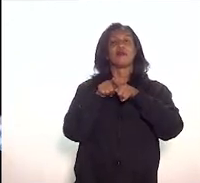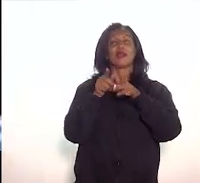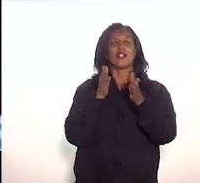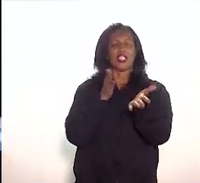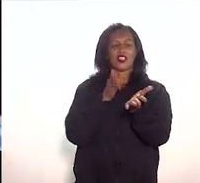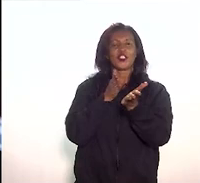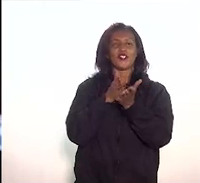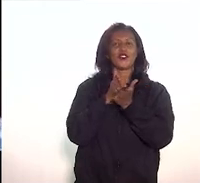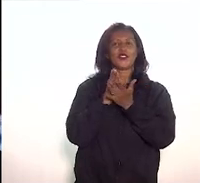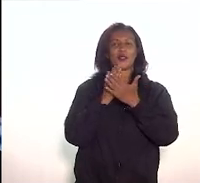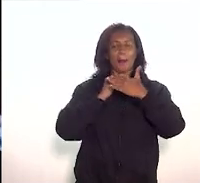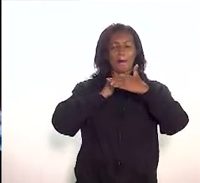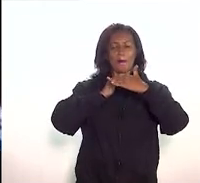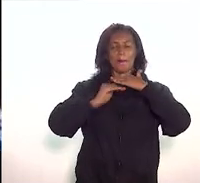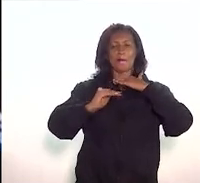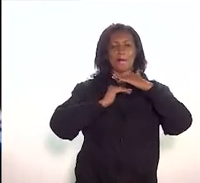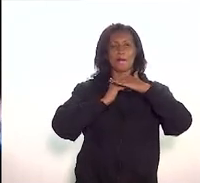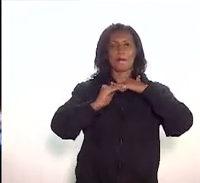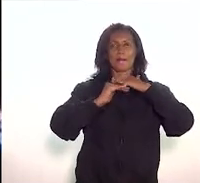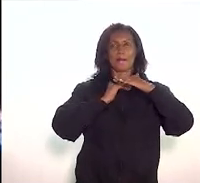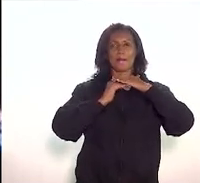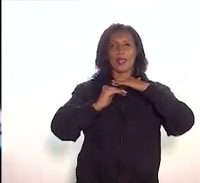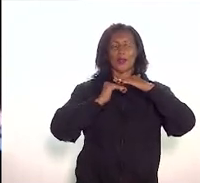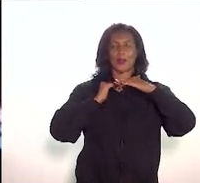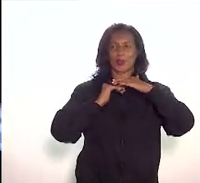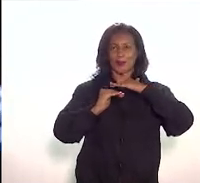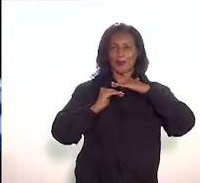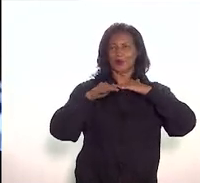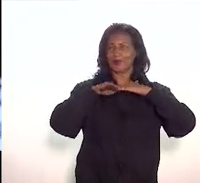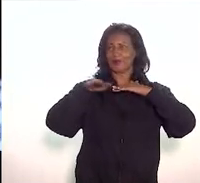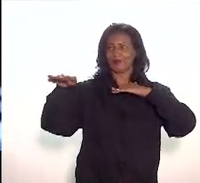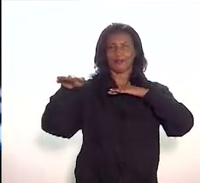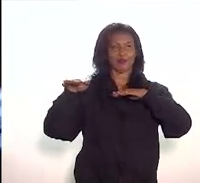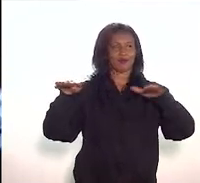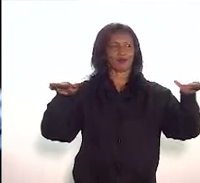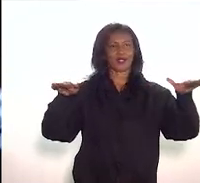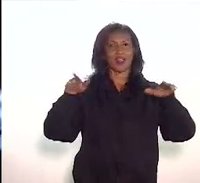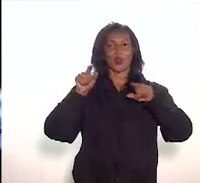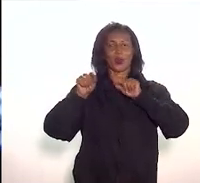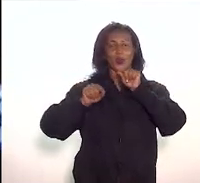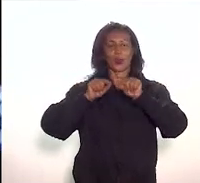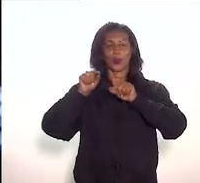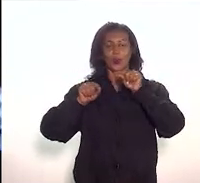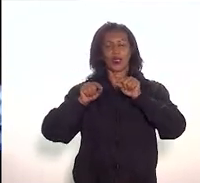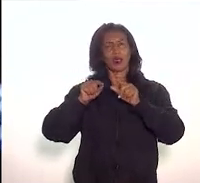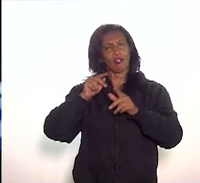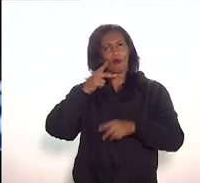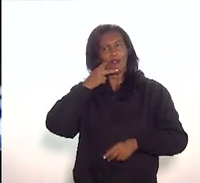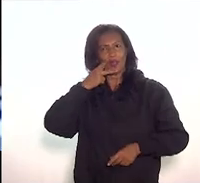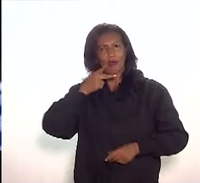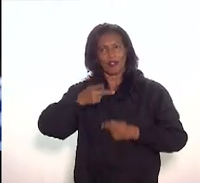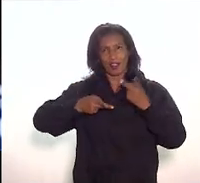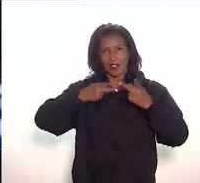esse espaço. Quem conviveu com a construção do metrô nessa área sabe bem o que eu venho falando.